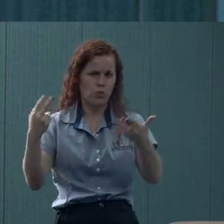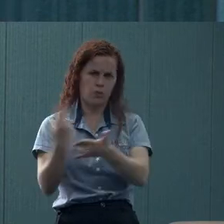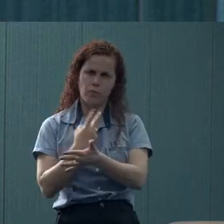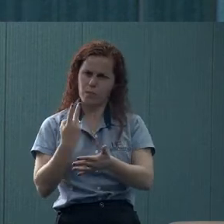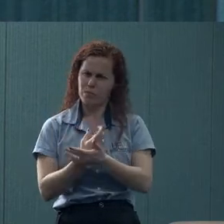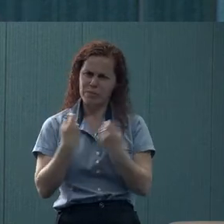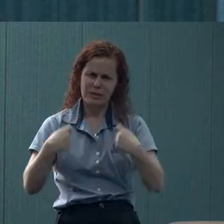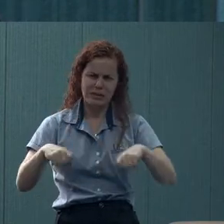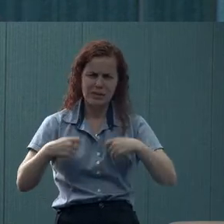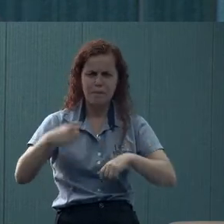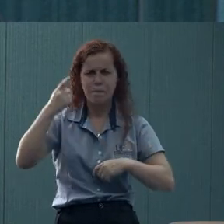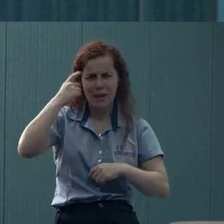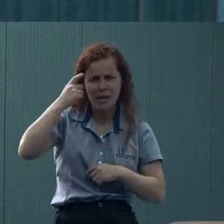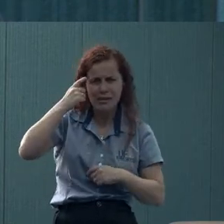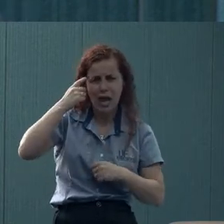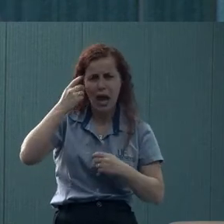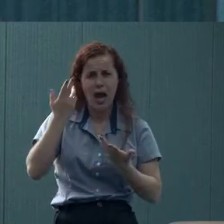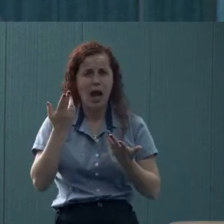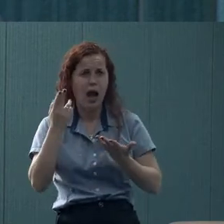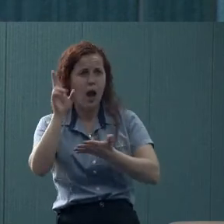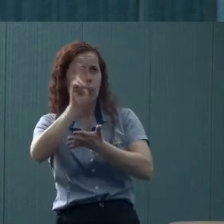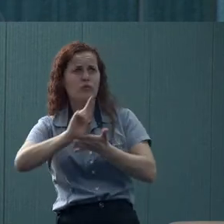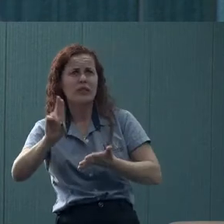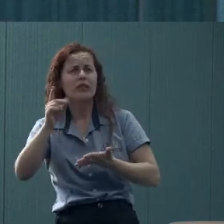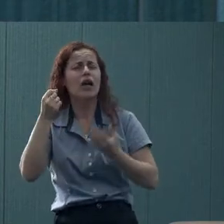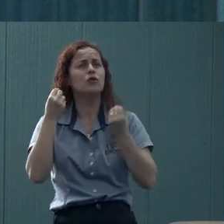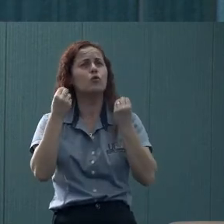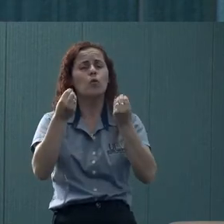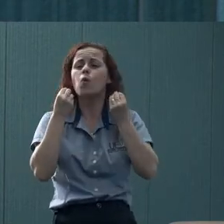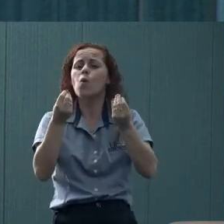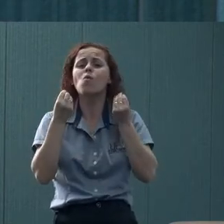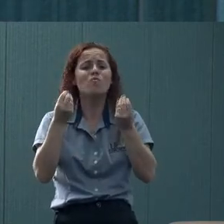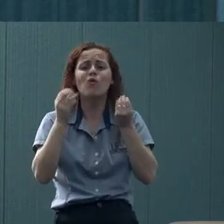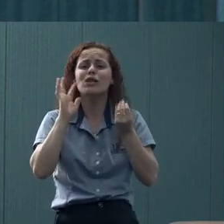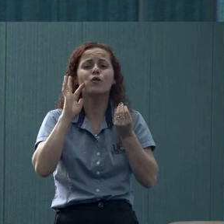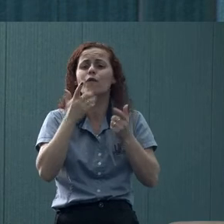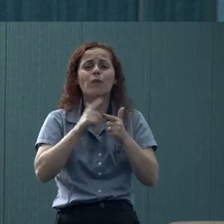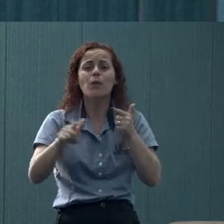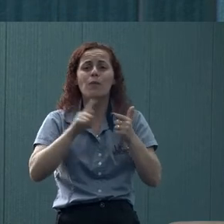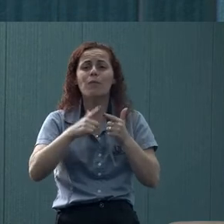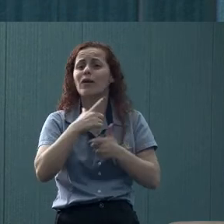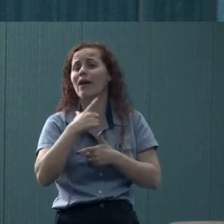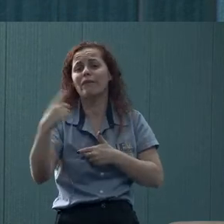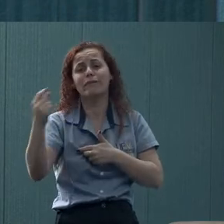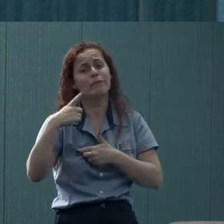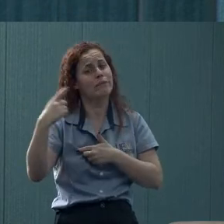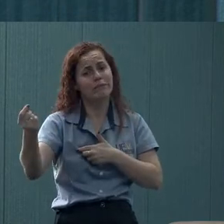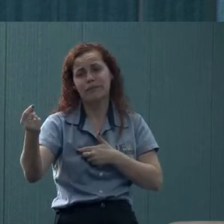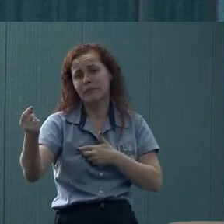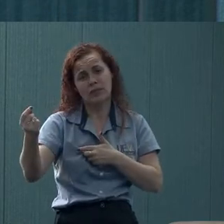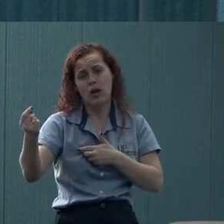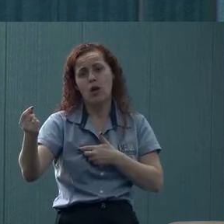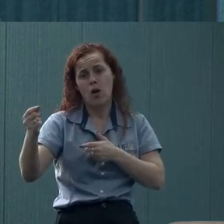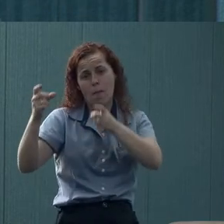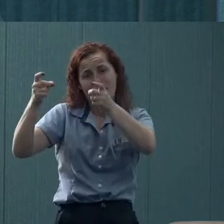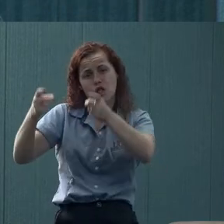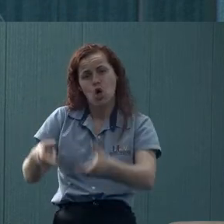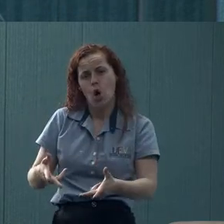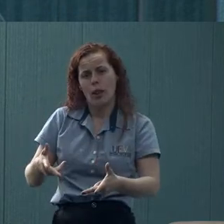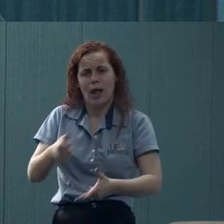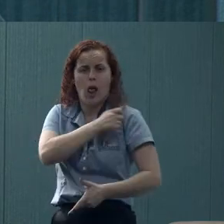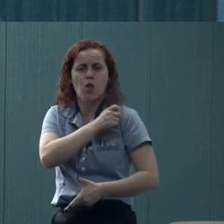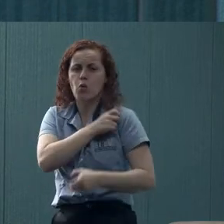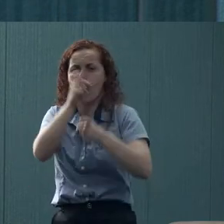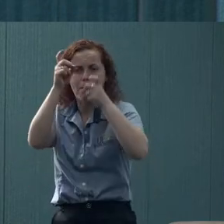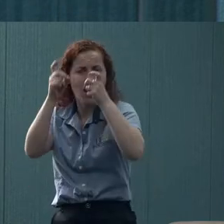Então, a gente precisa realmente pensar enquanto instituição, como lidar com isso, que leva à evasão, muitas vezes. Então, é um ponto